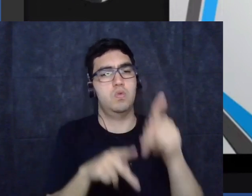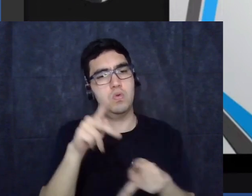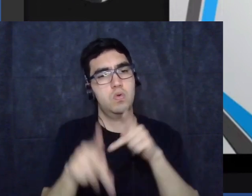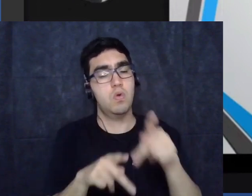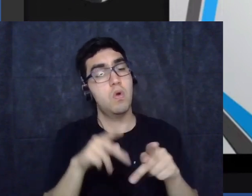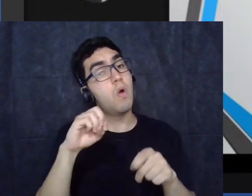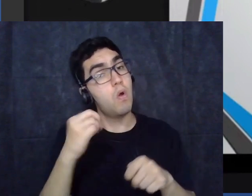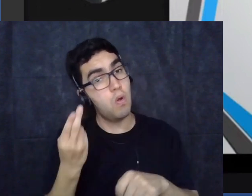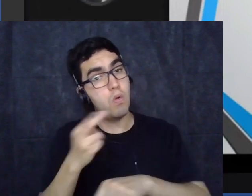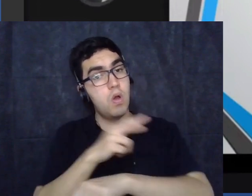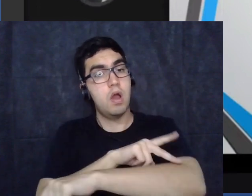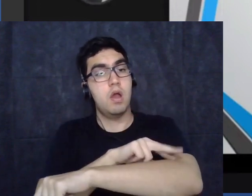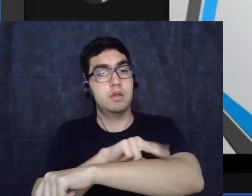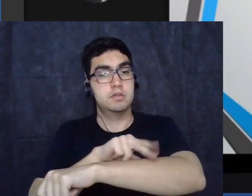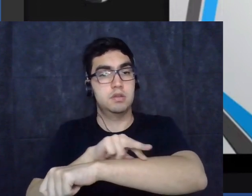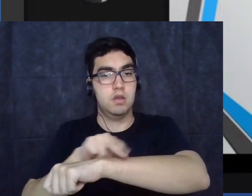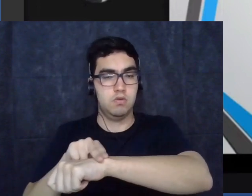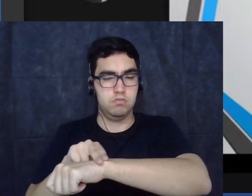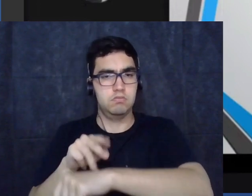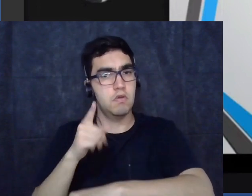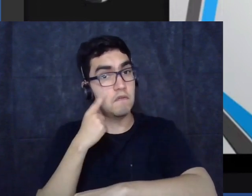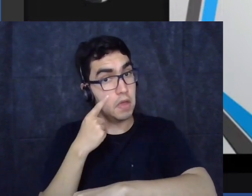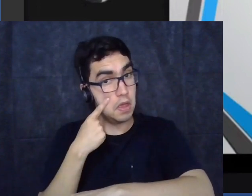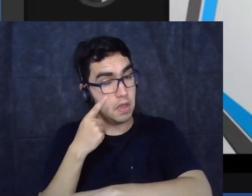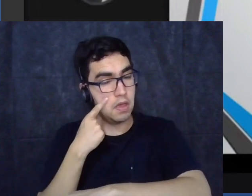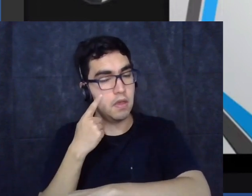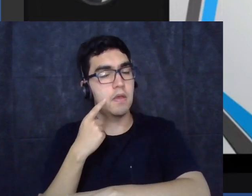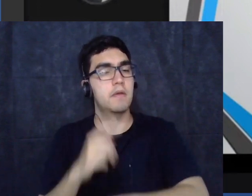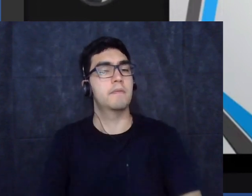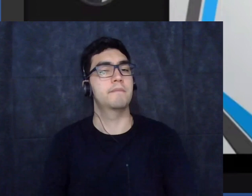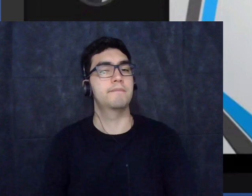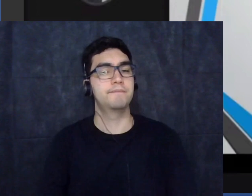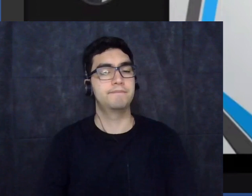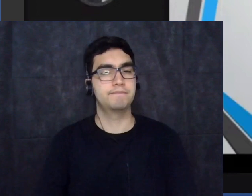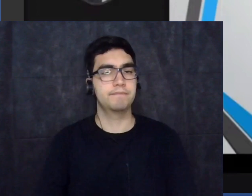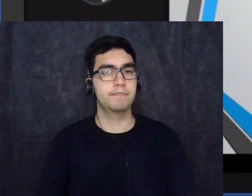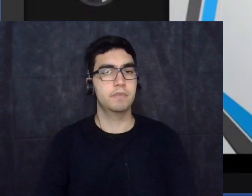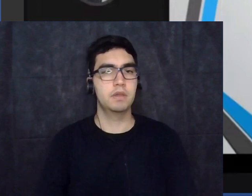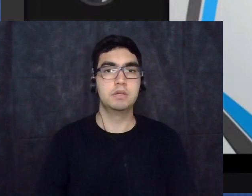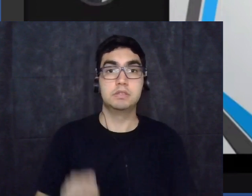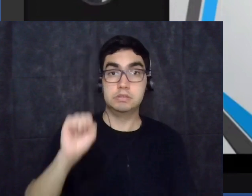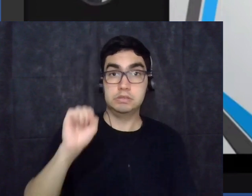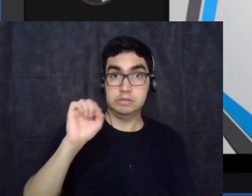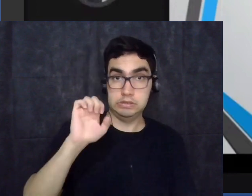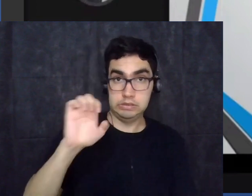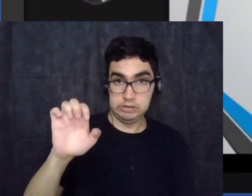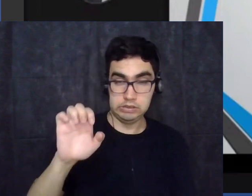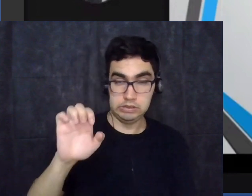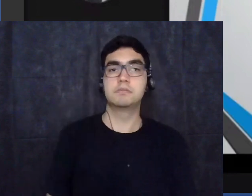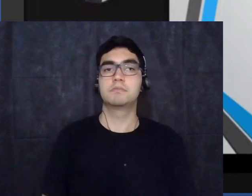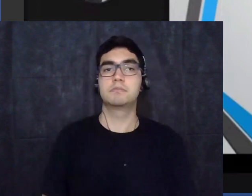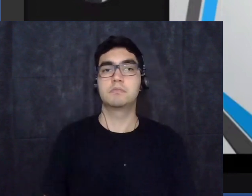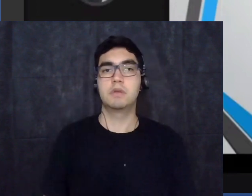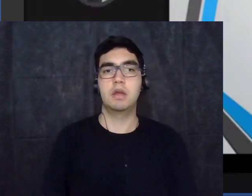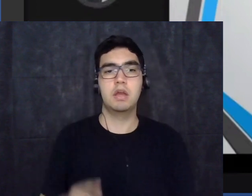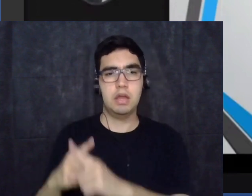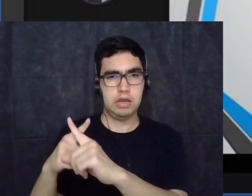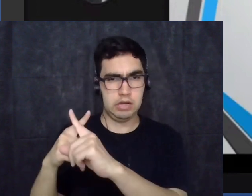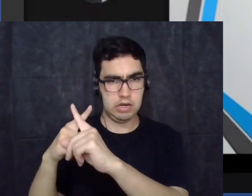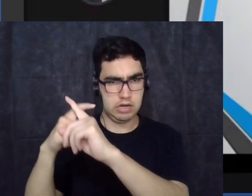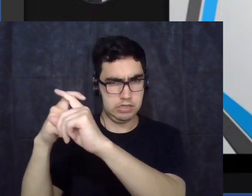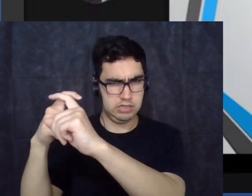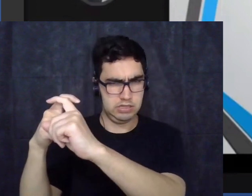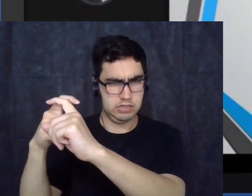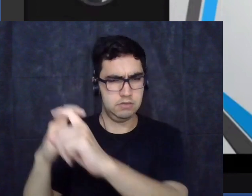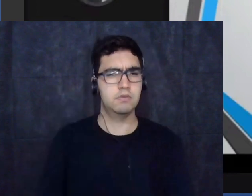veja bem se o nazismo e o fascismo tem muitas semelhanças e aí